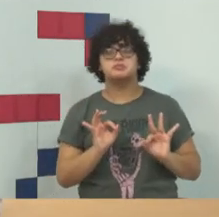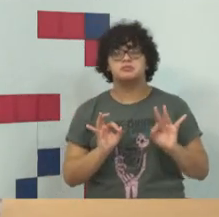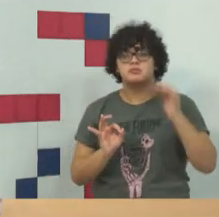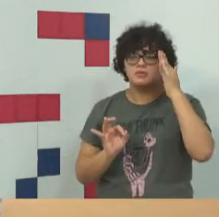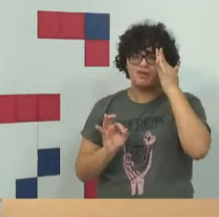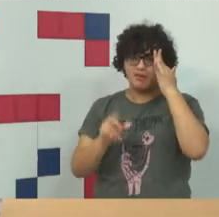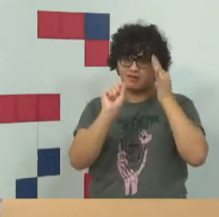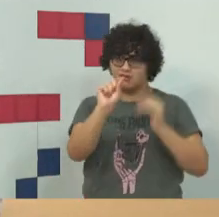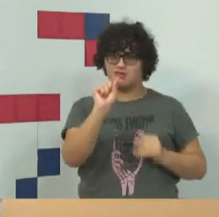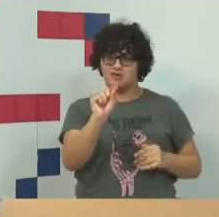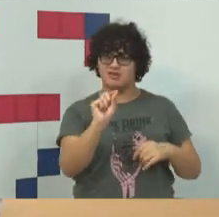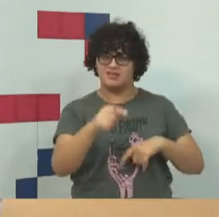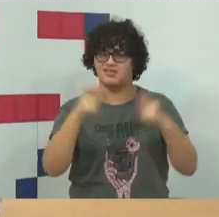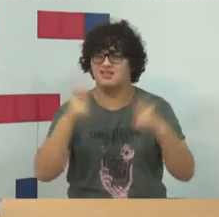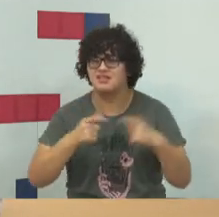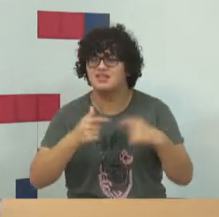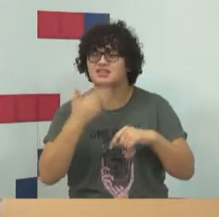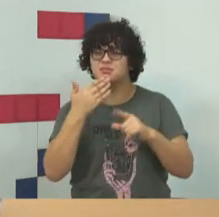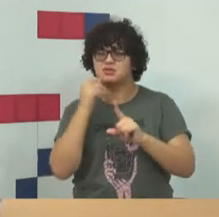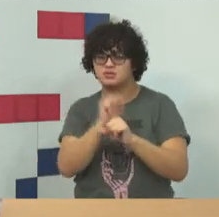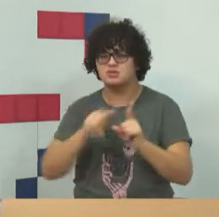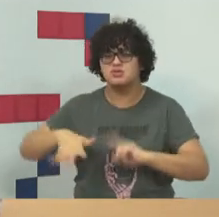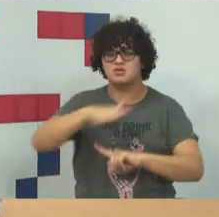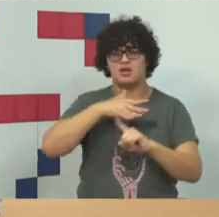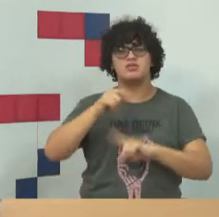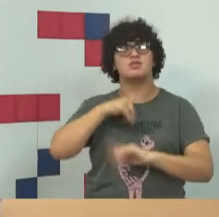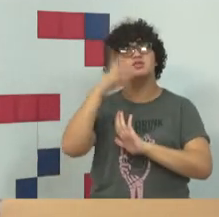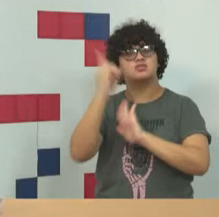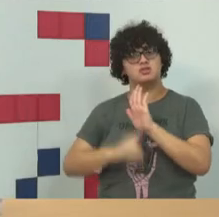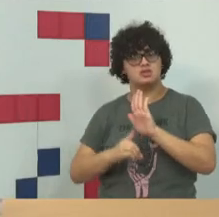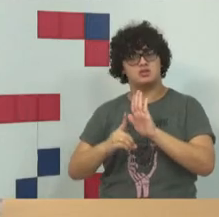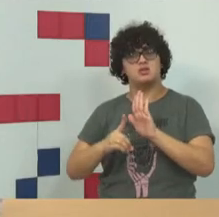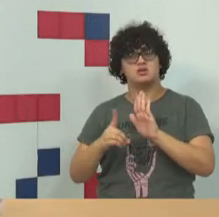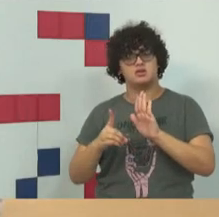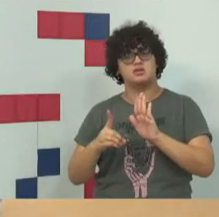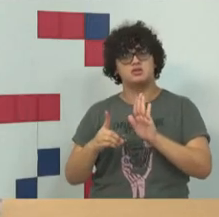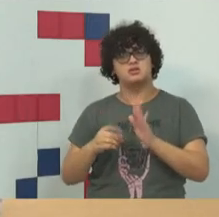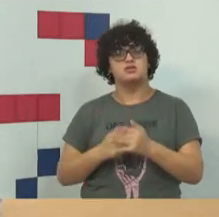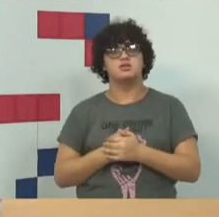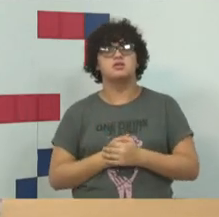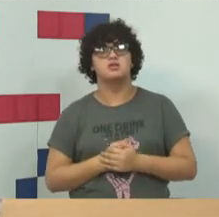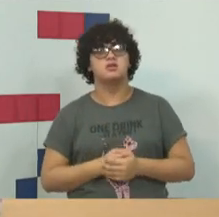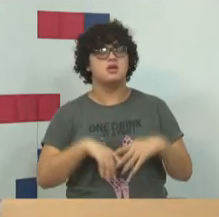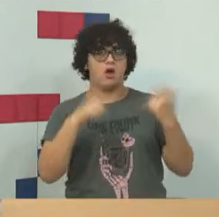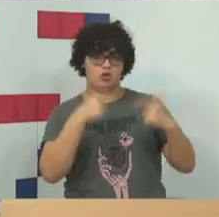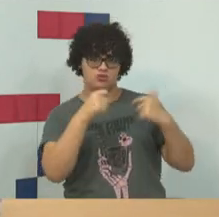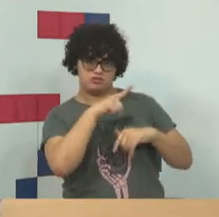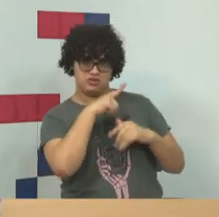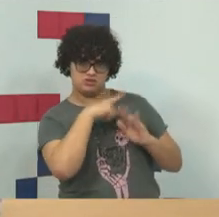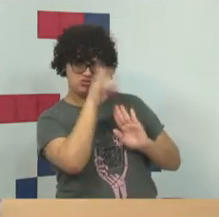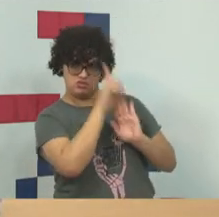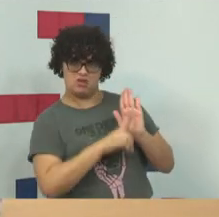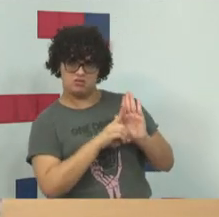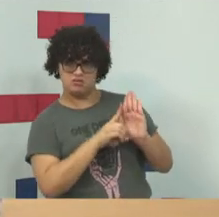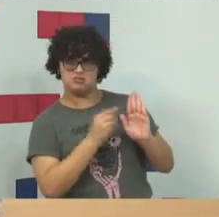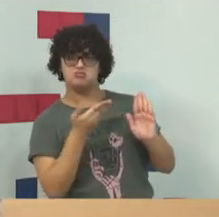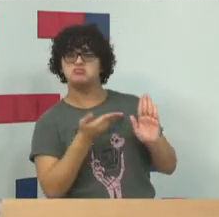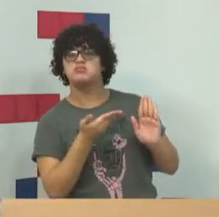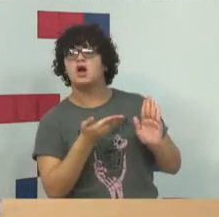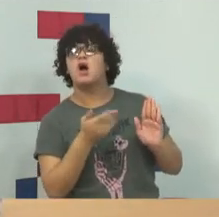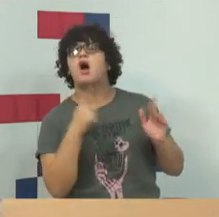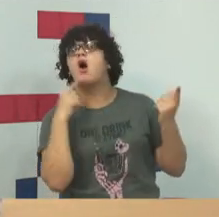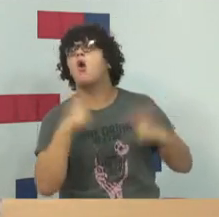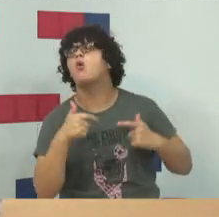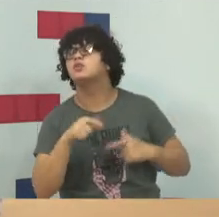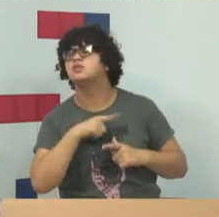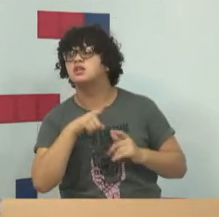que onde há sociedade há direito, o bius e bis societas. Se onde há sociedade há direito e onde há